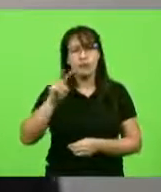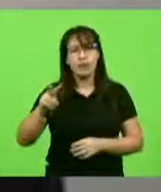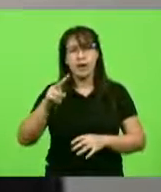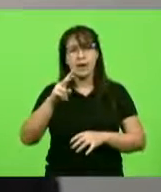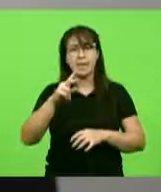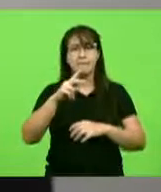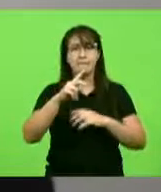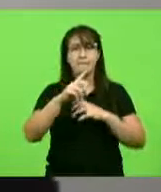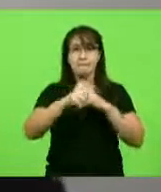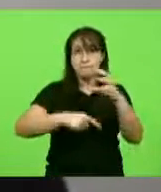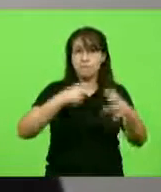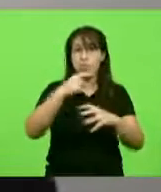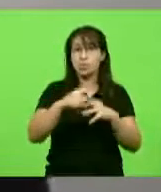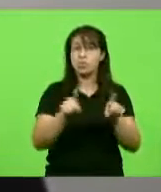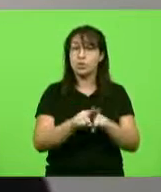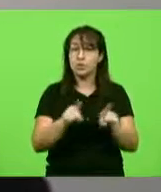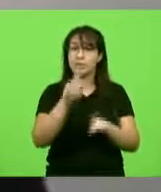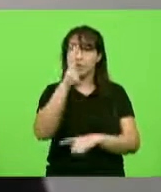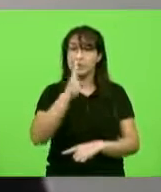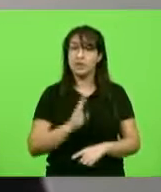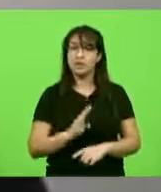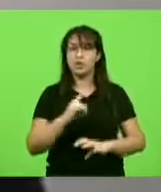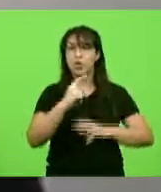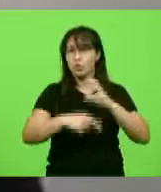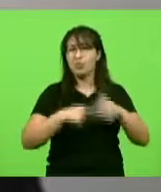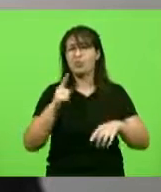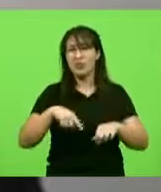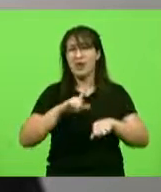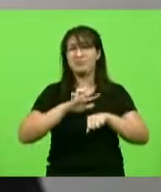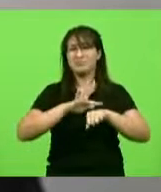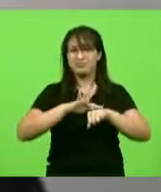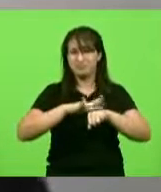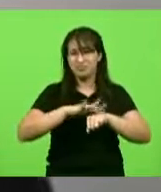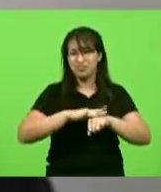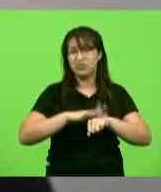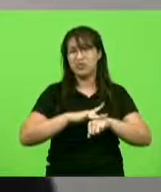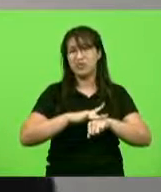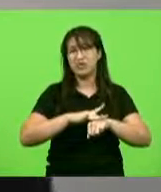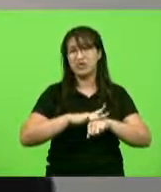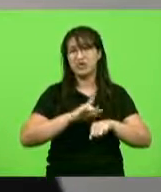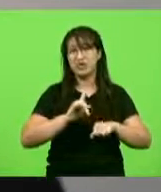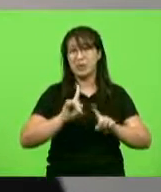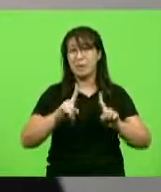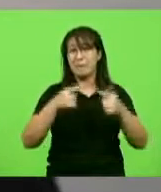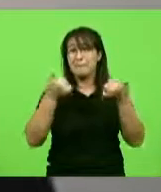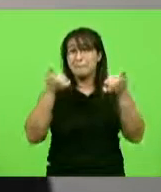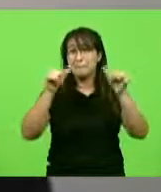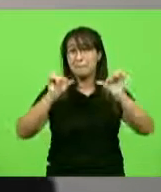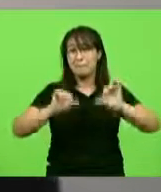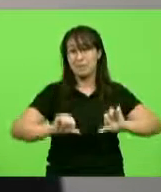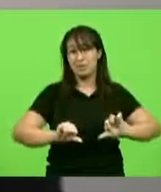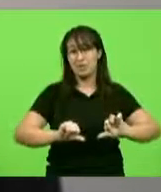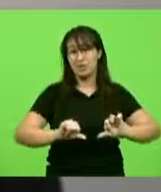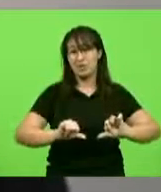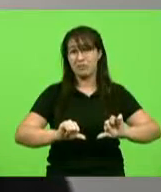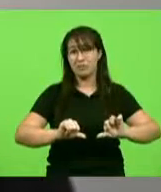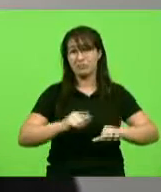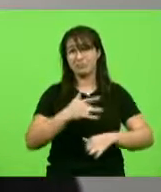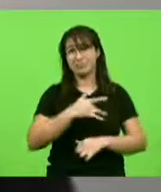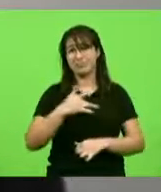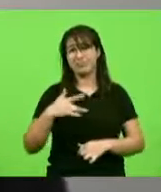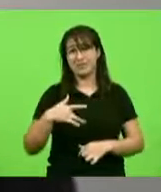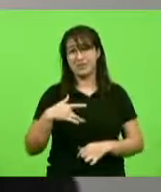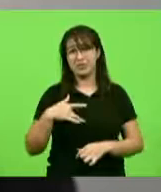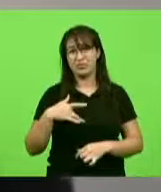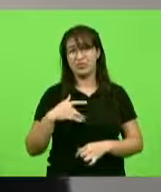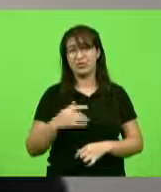o mundo está doente, estamos passando por um dos piores momentos da história da saúde, mas, por outro lado, também é um